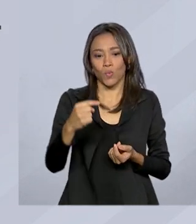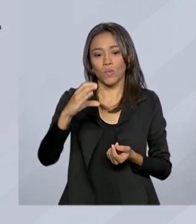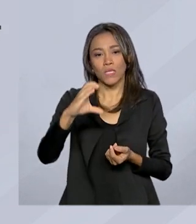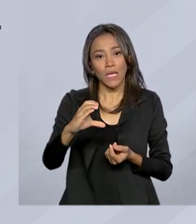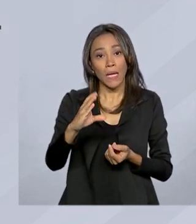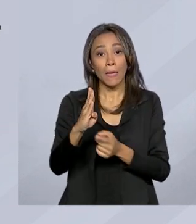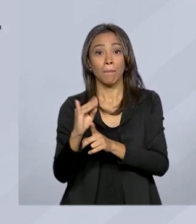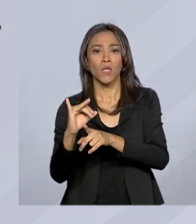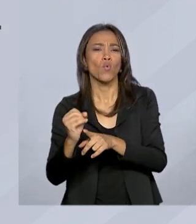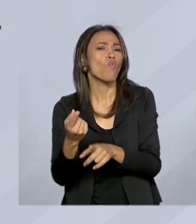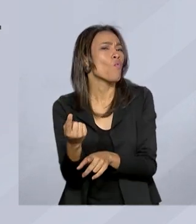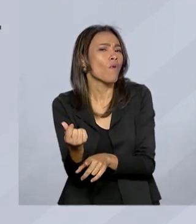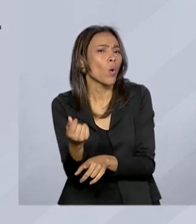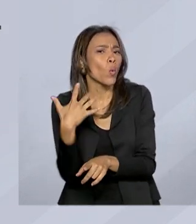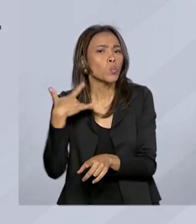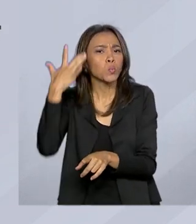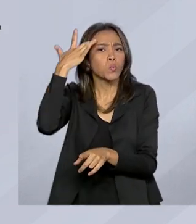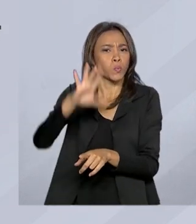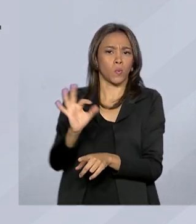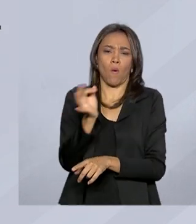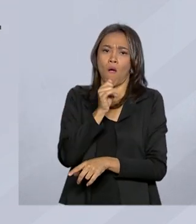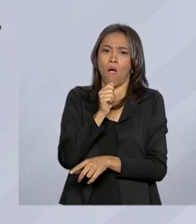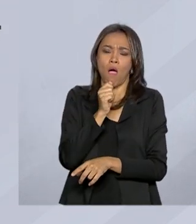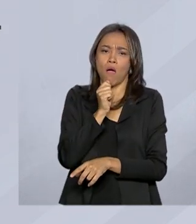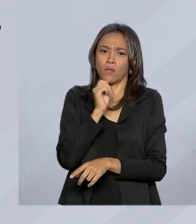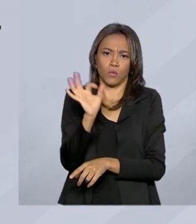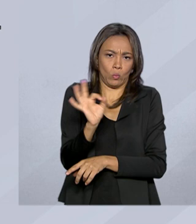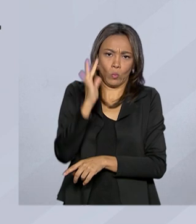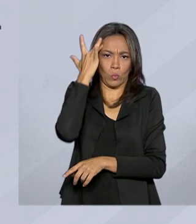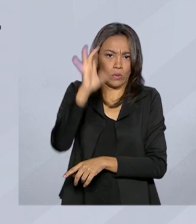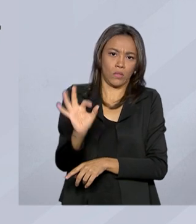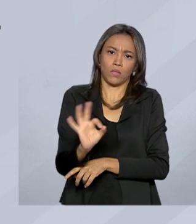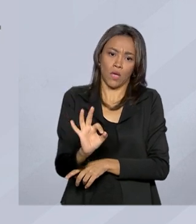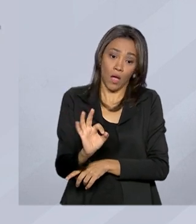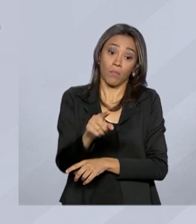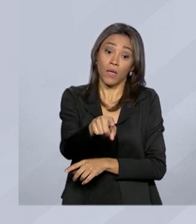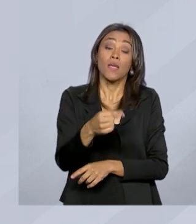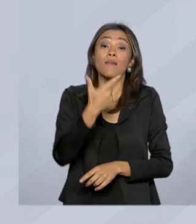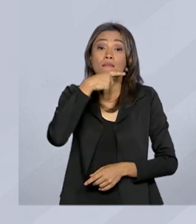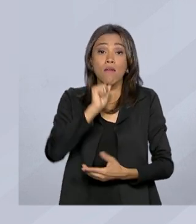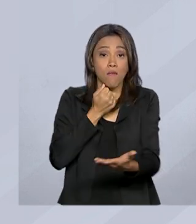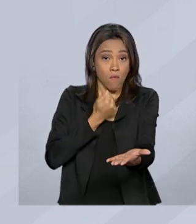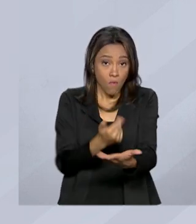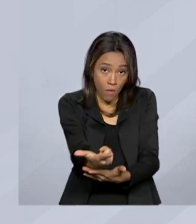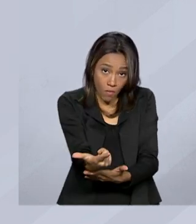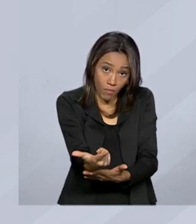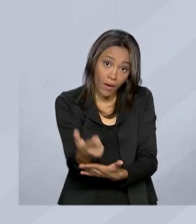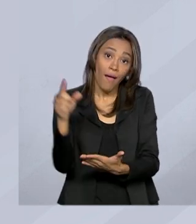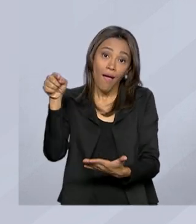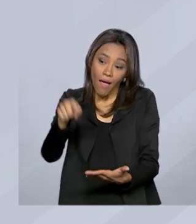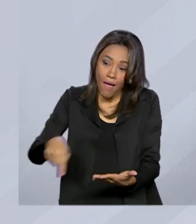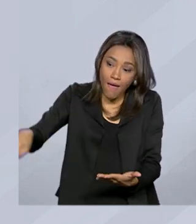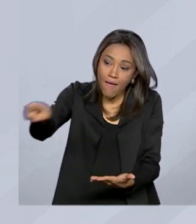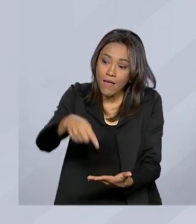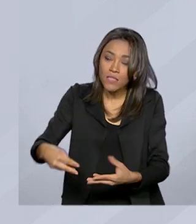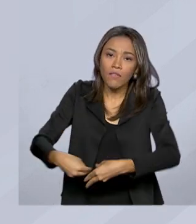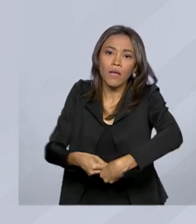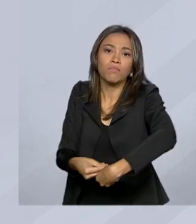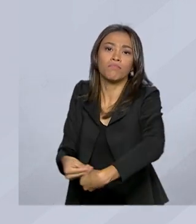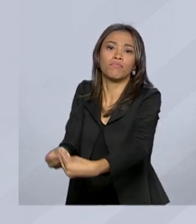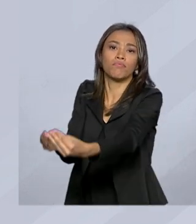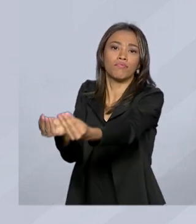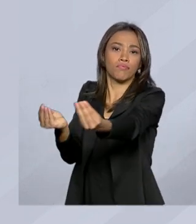definido e vai depender da lei da oferta e da procura. Os compradores serão as distribuidoras de